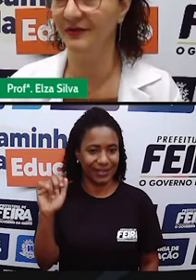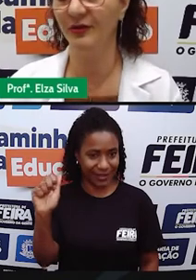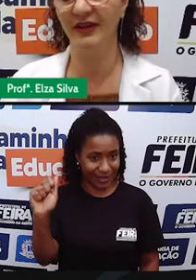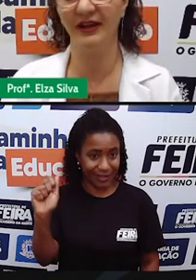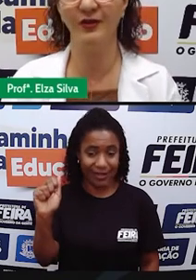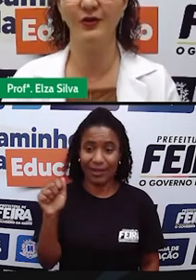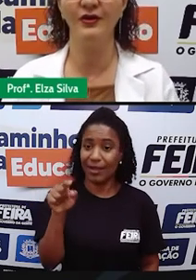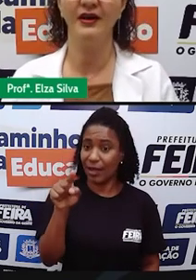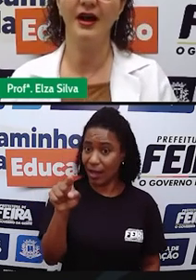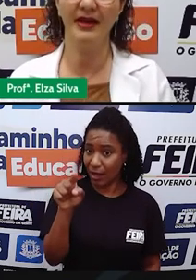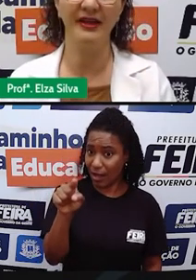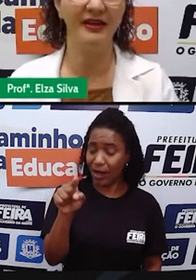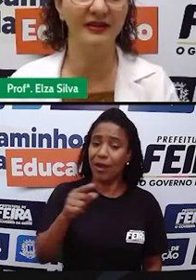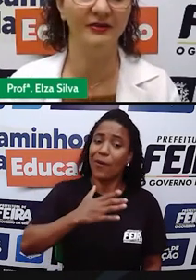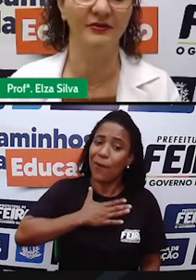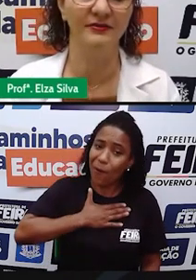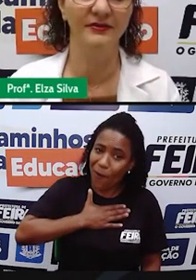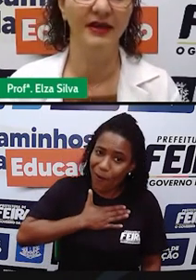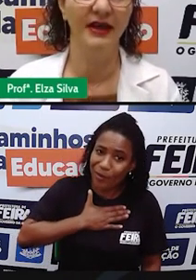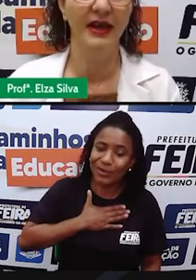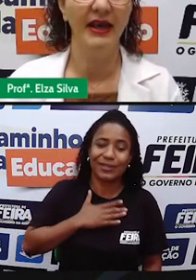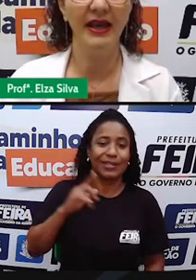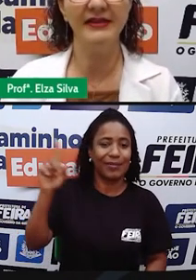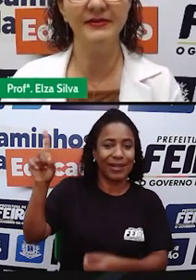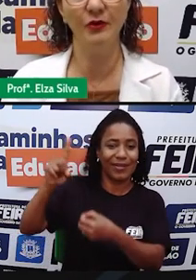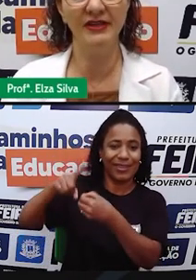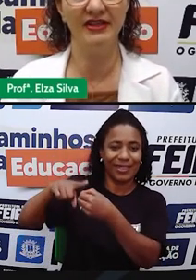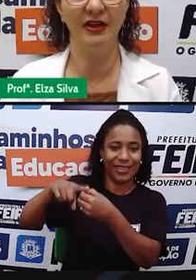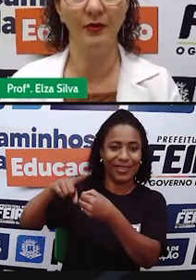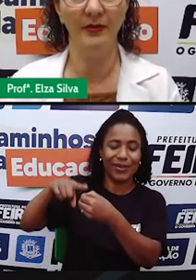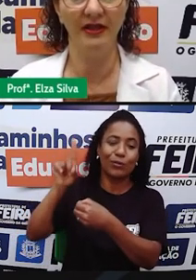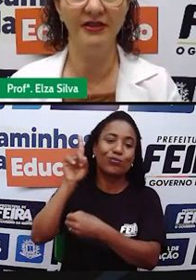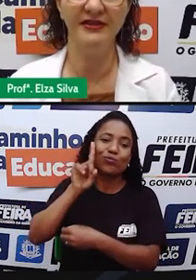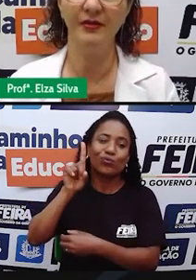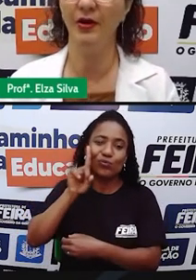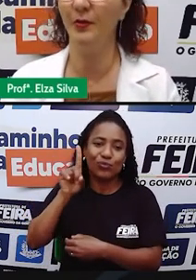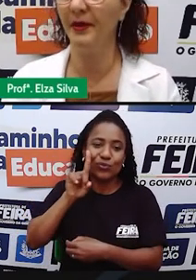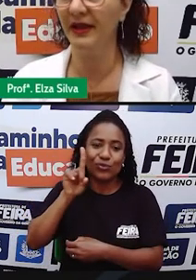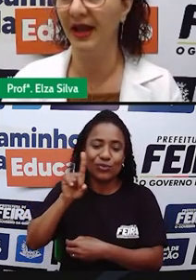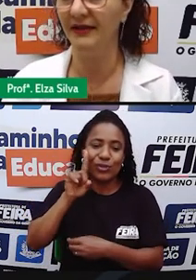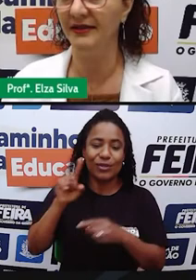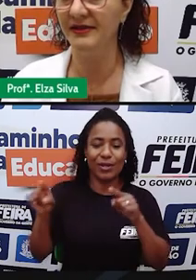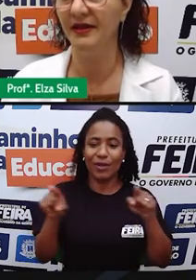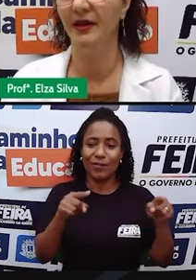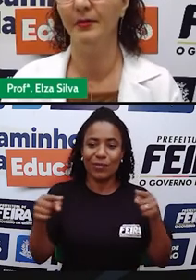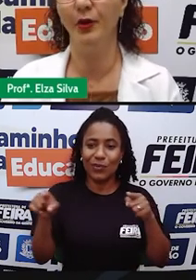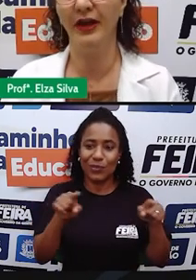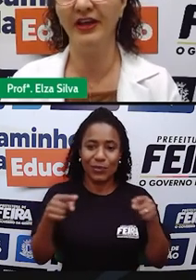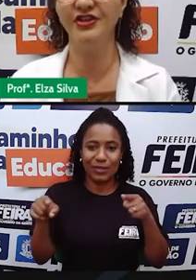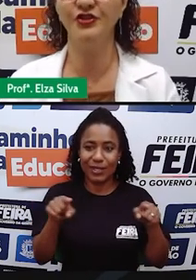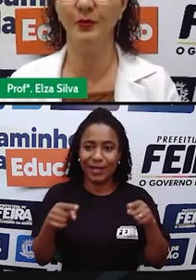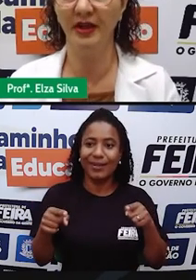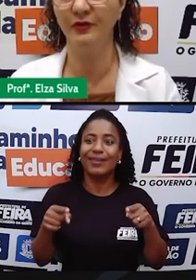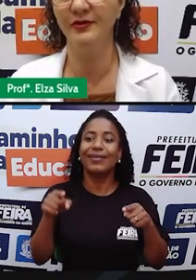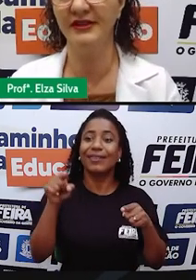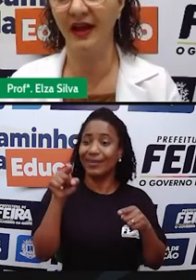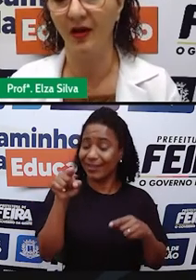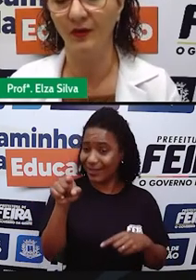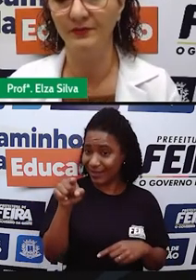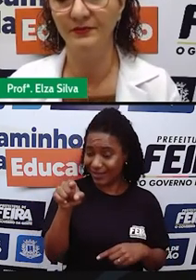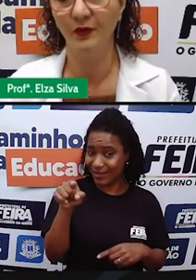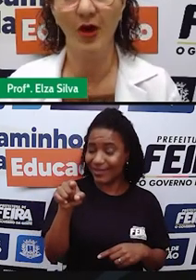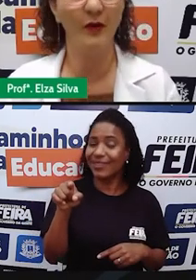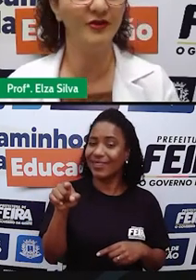inclusive no interior americano. e as músicas geralmente são acompanhadas por este instrumento